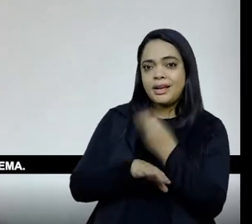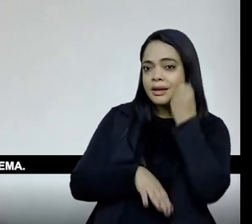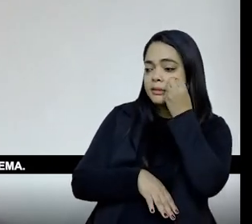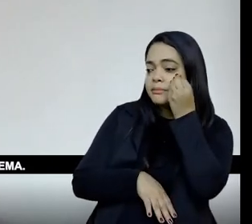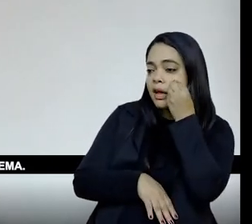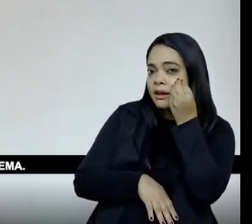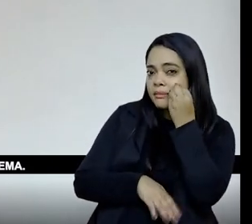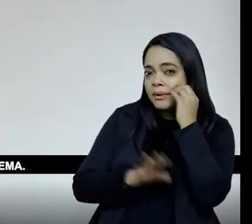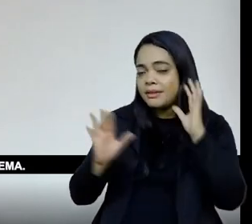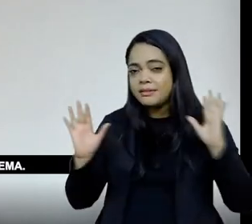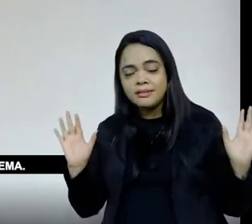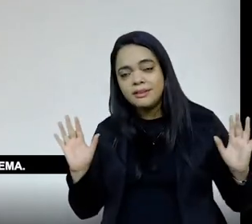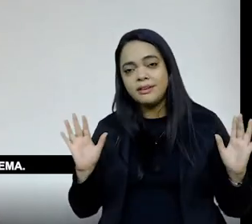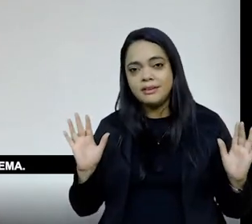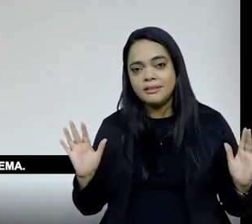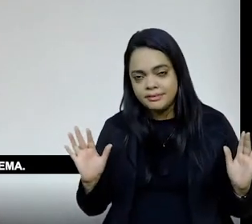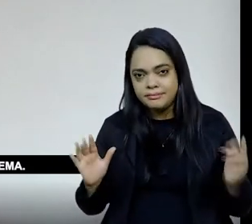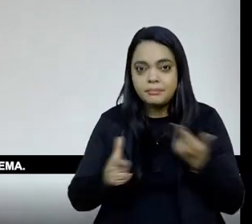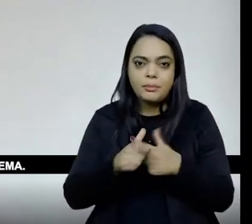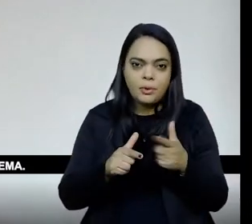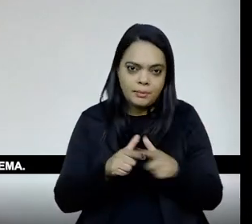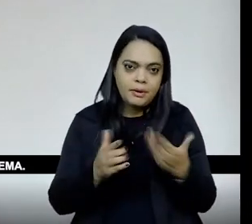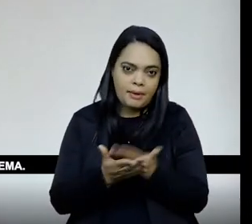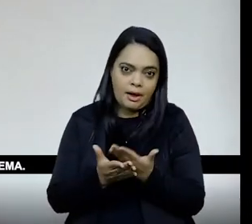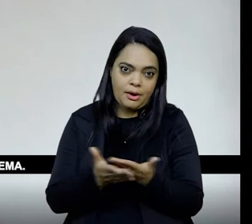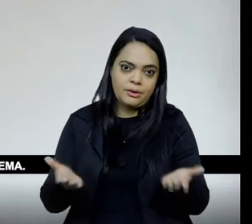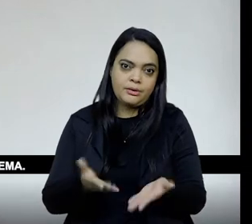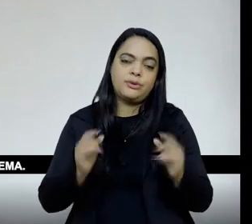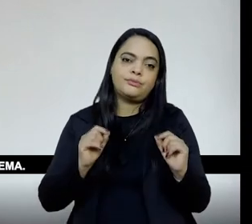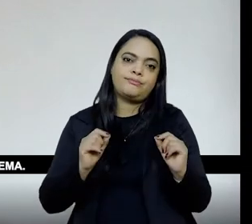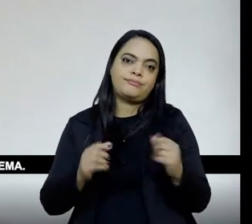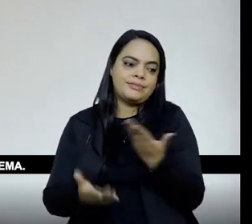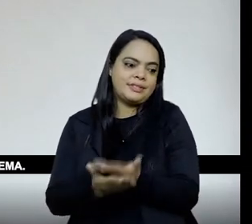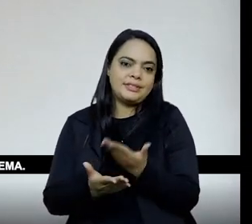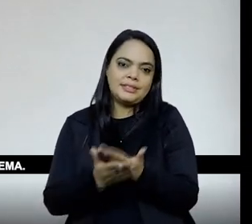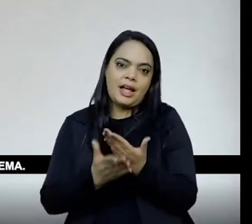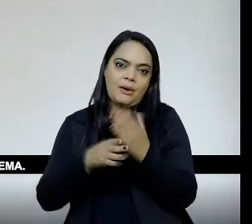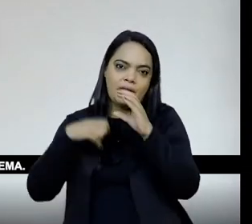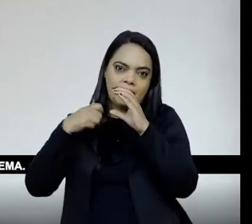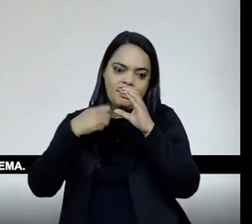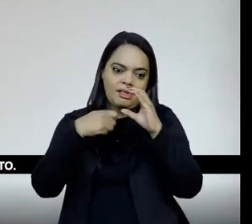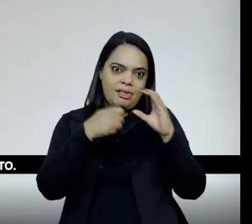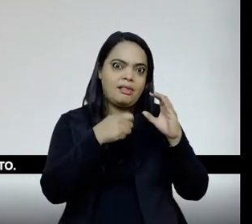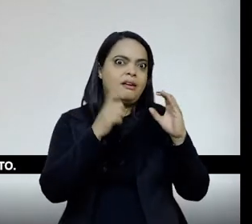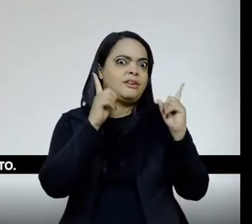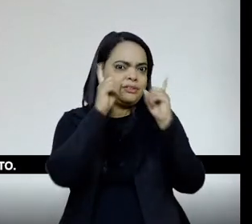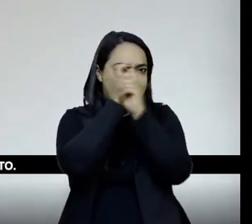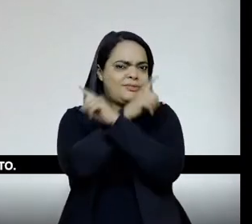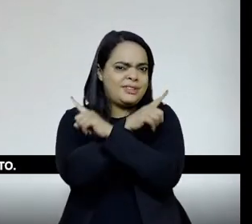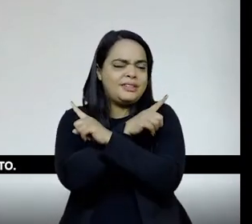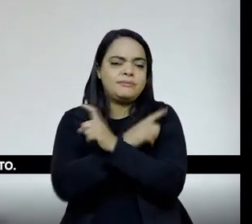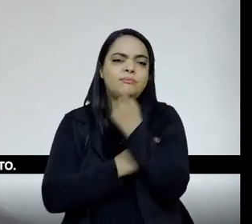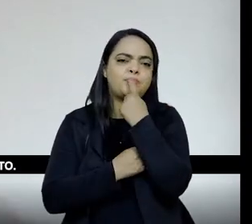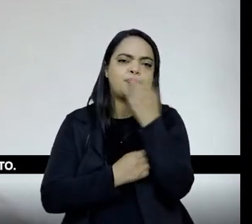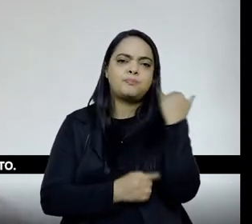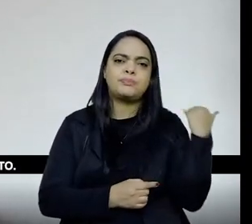um dos grandes problemas que nós estamos tendo com a aula agora é que dar aula e gravar, gente, é um problema, porque esses dias